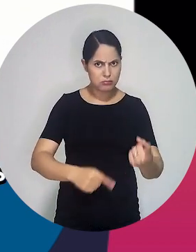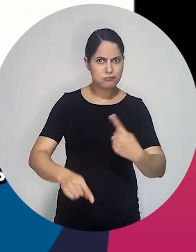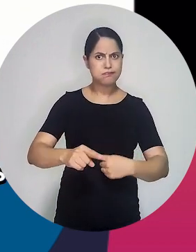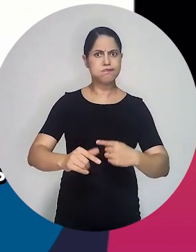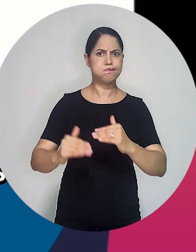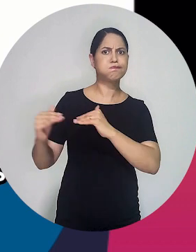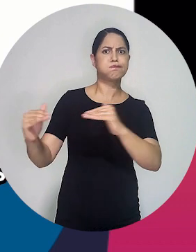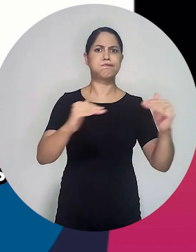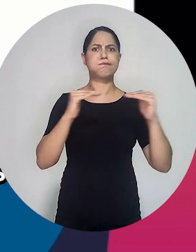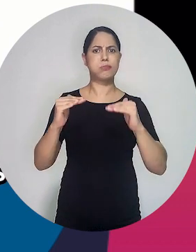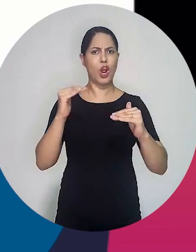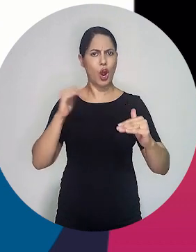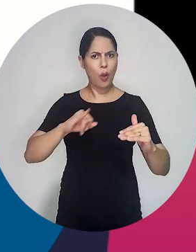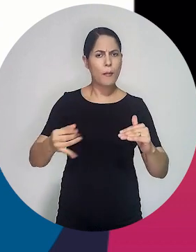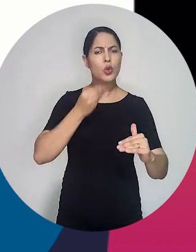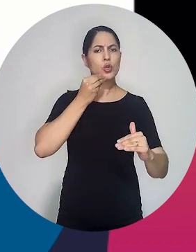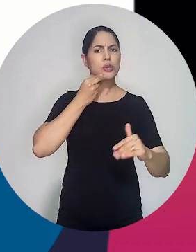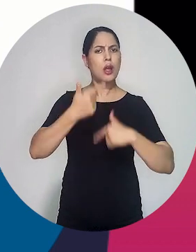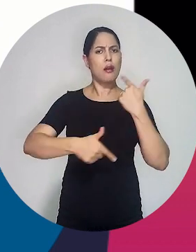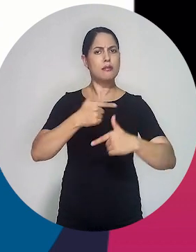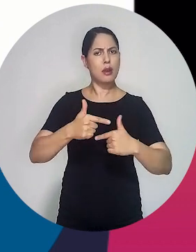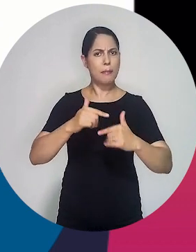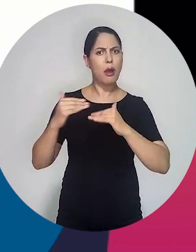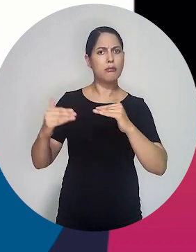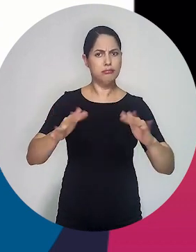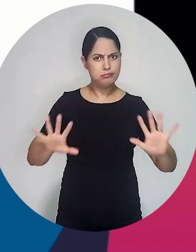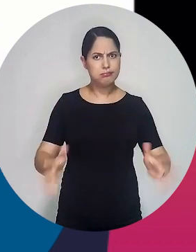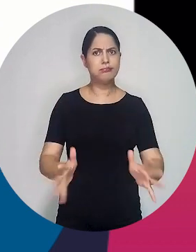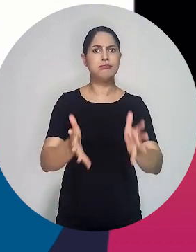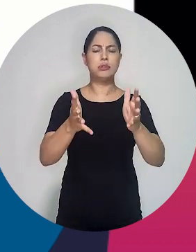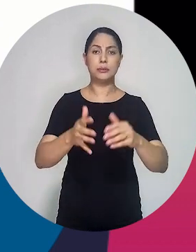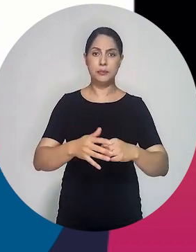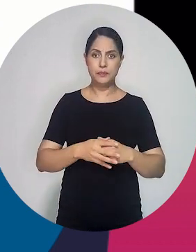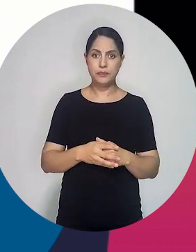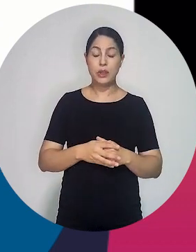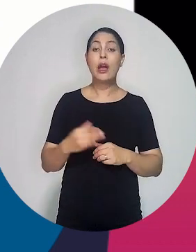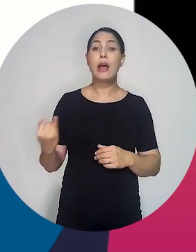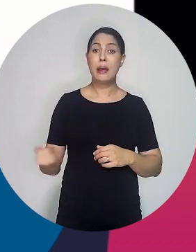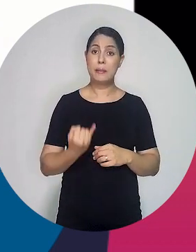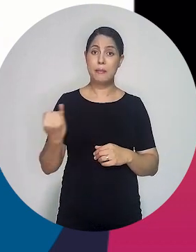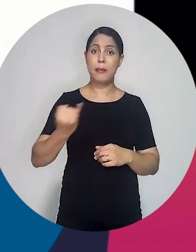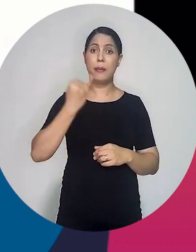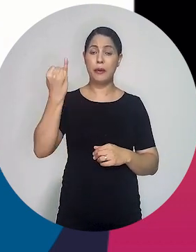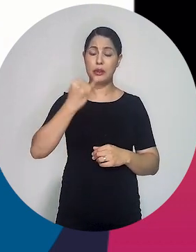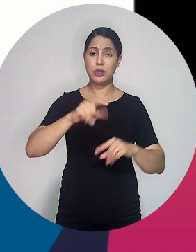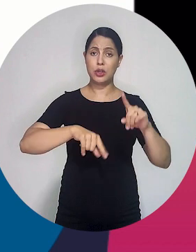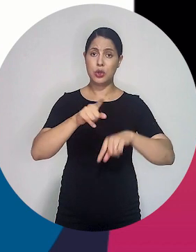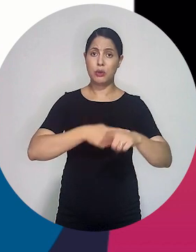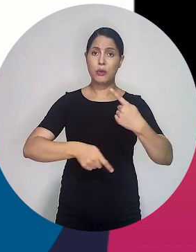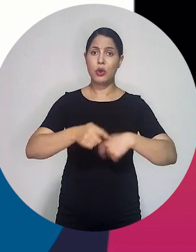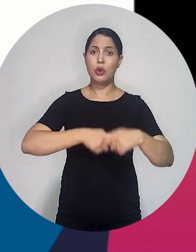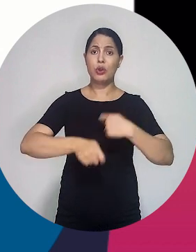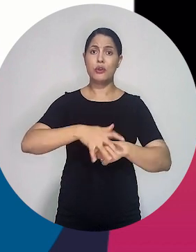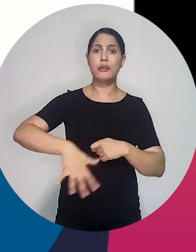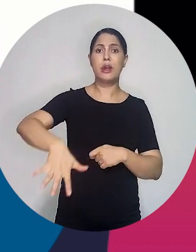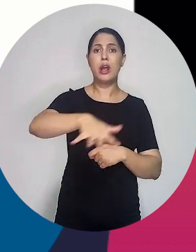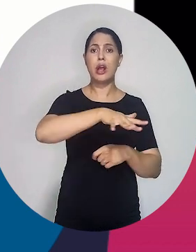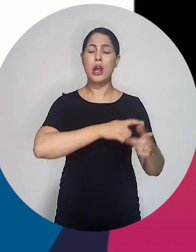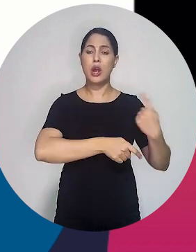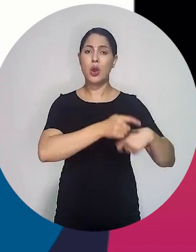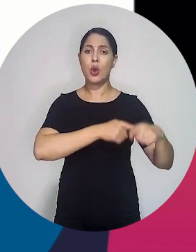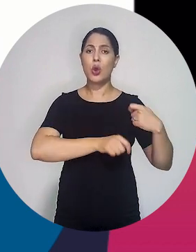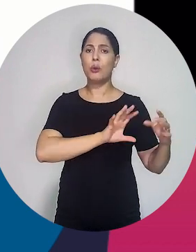grupos históricamente marginalizados e para oferecer equal oportunidades no mundo do trabalho. A produtividade